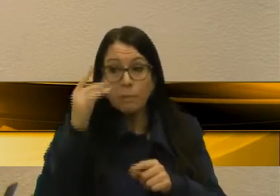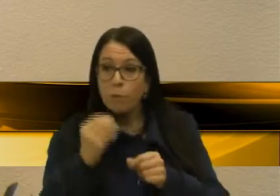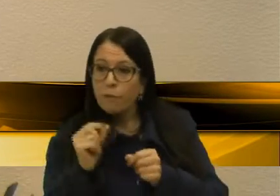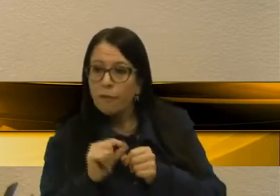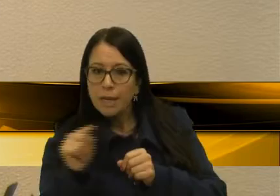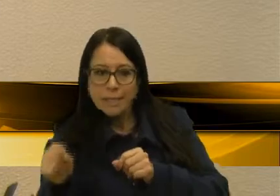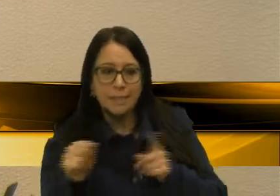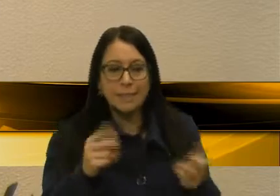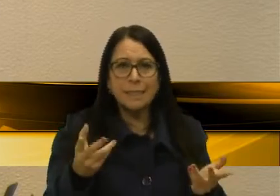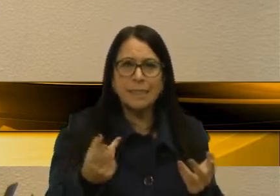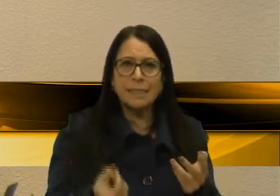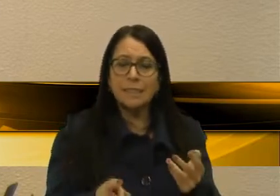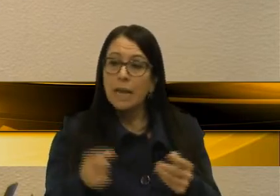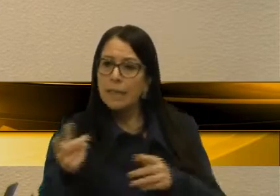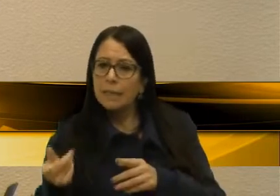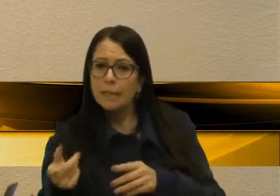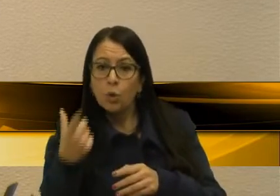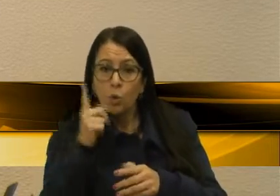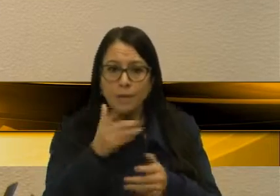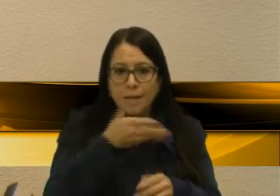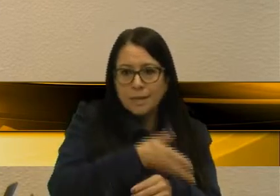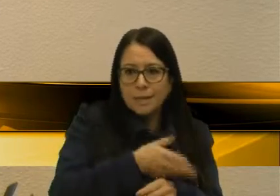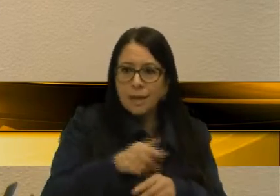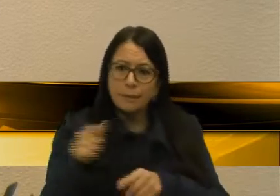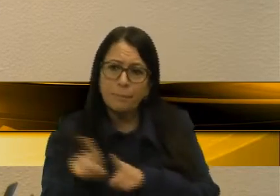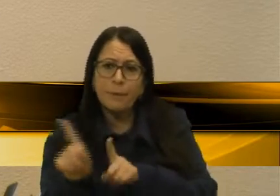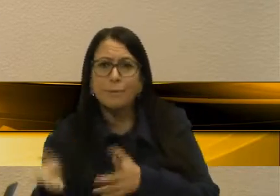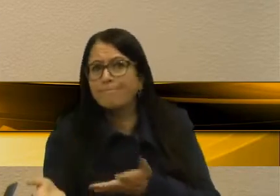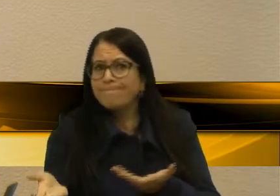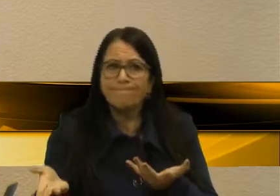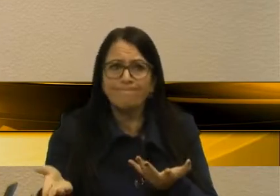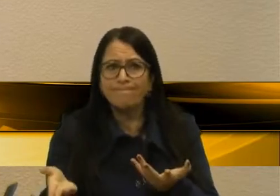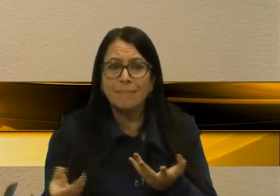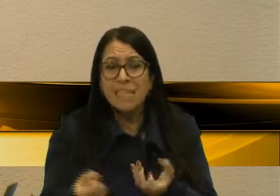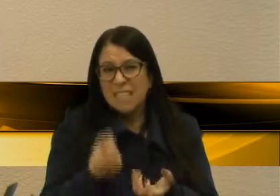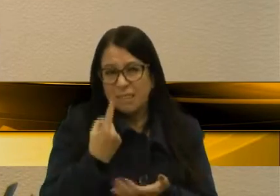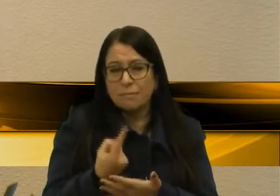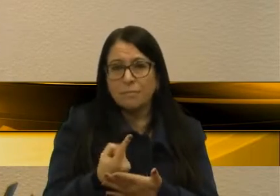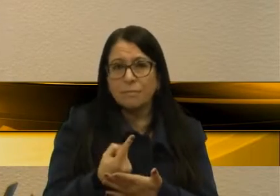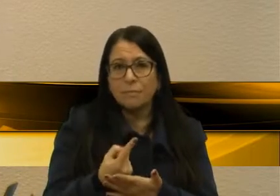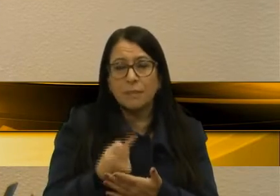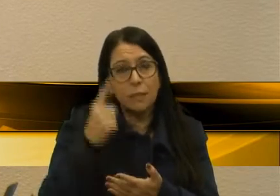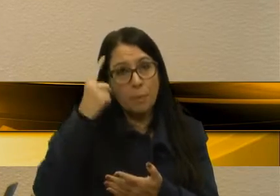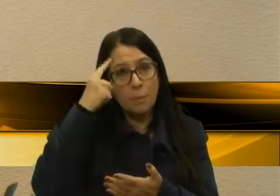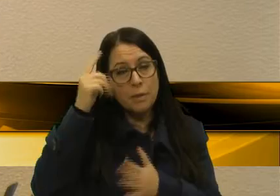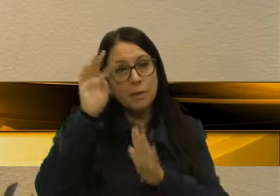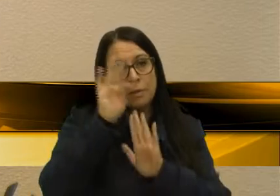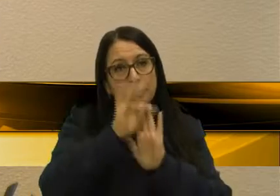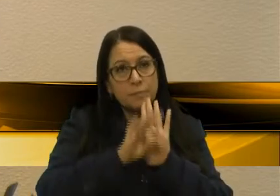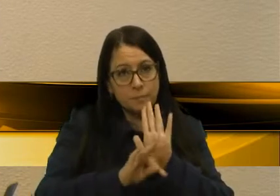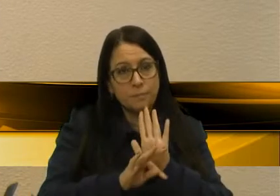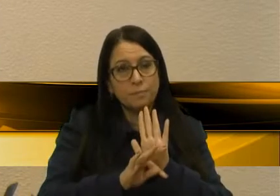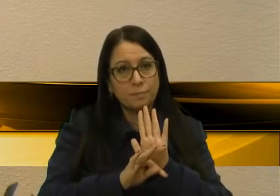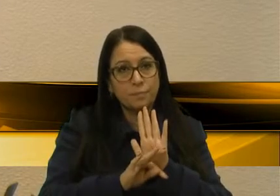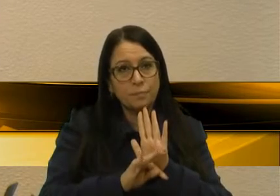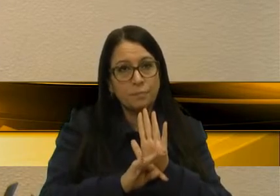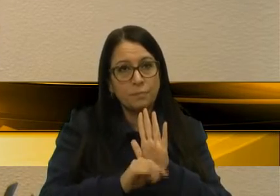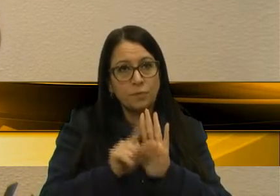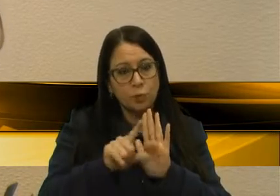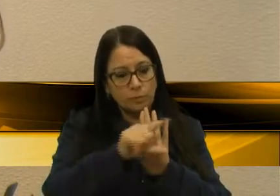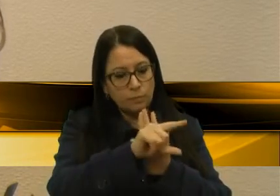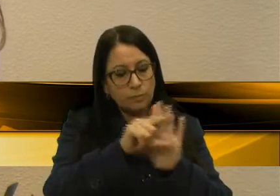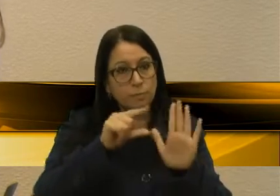e estranha no outro. Eu penso que, dos textos, um dos